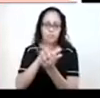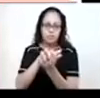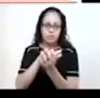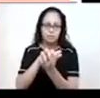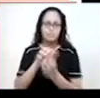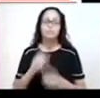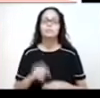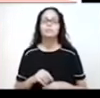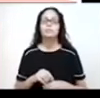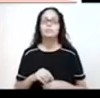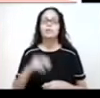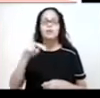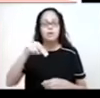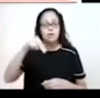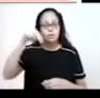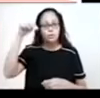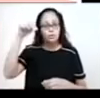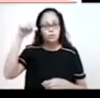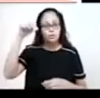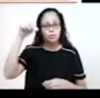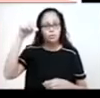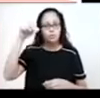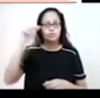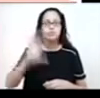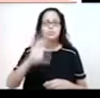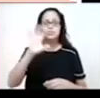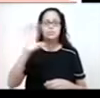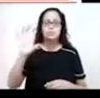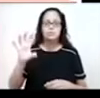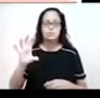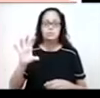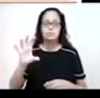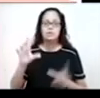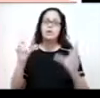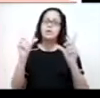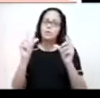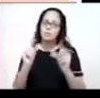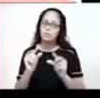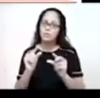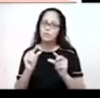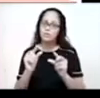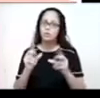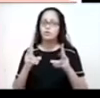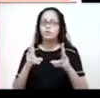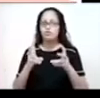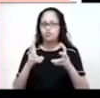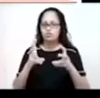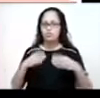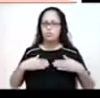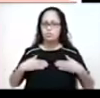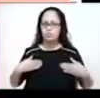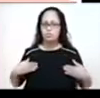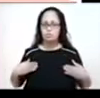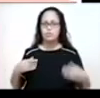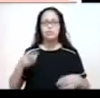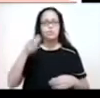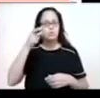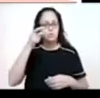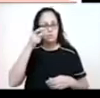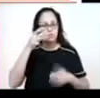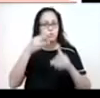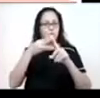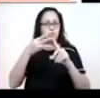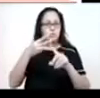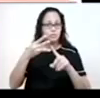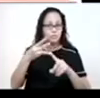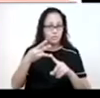nordeste. Então, a região norte é onde se tem os estados com menor incidência de câncer de mama. A gente observa aqui os